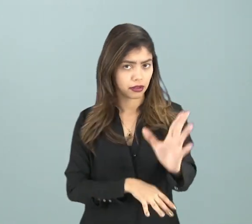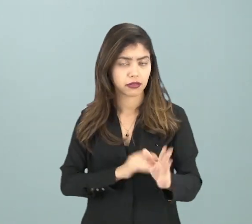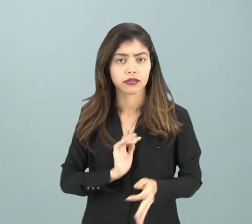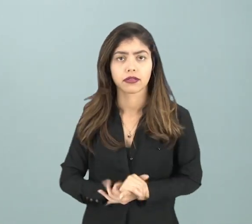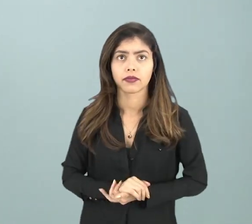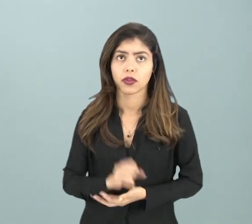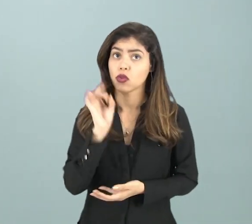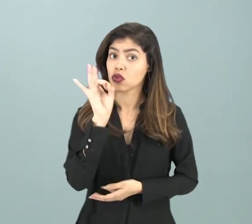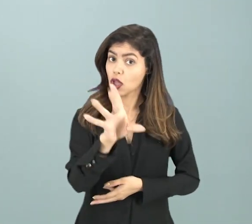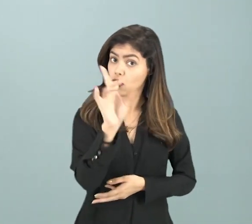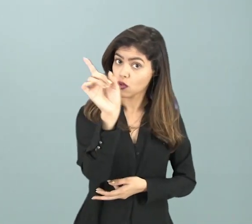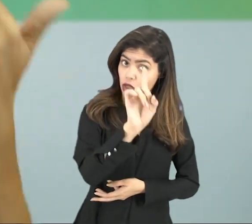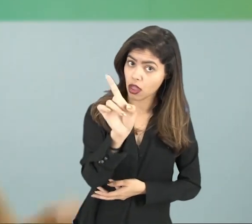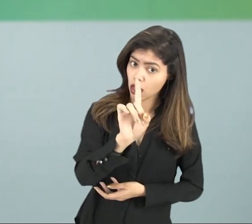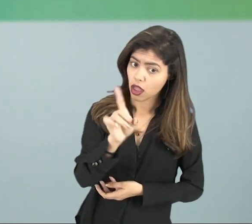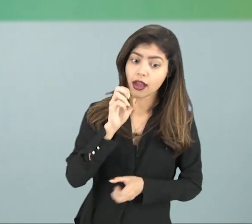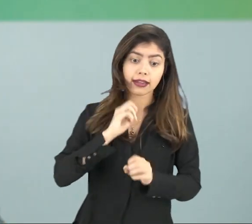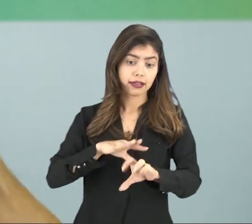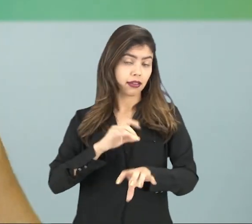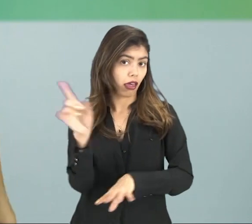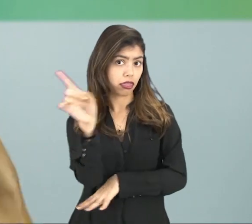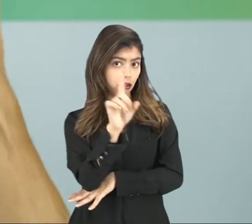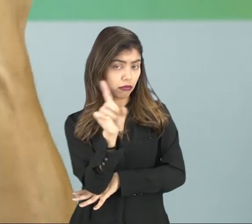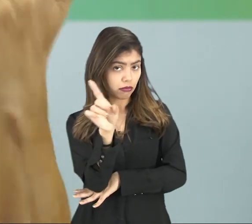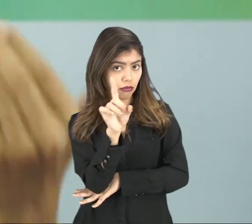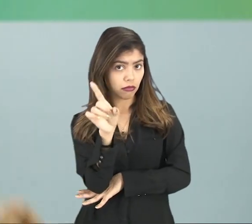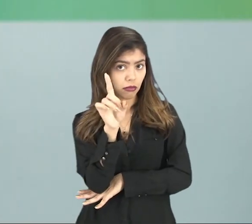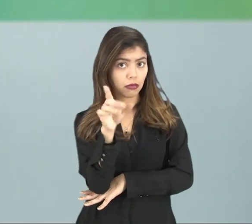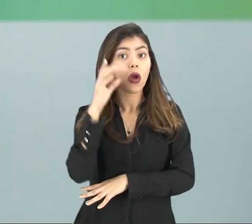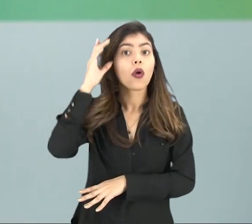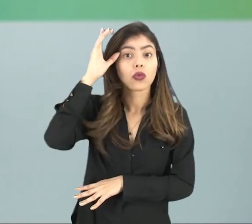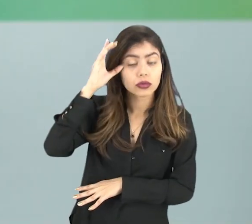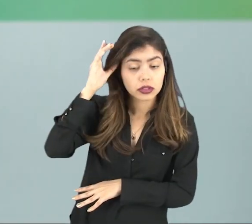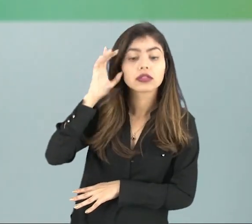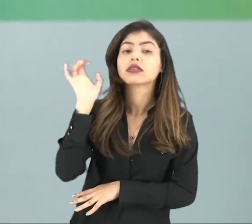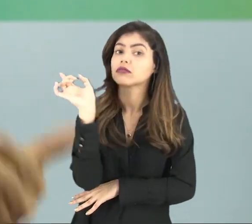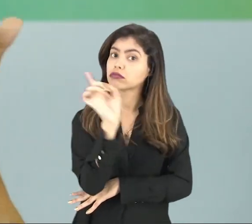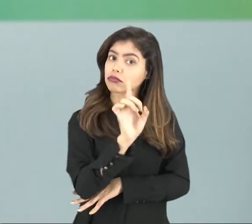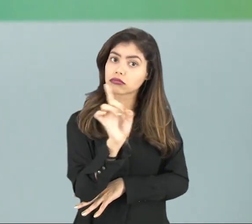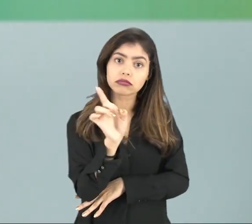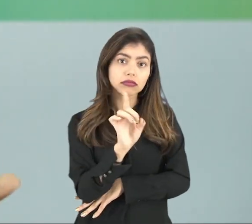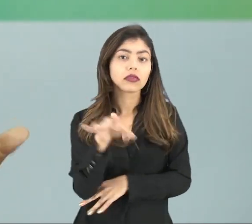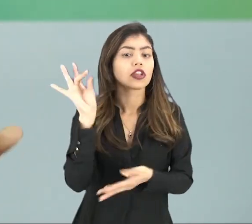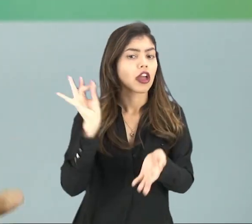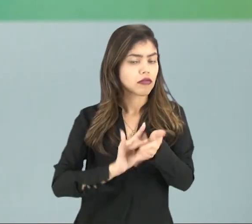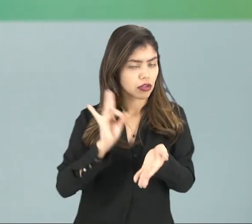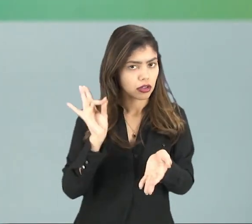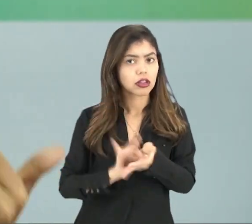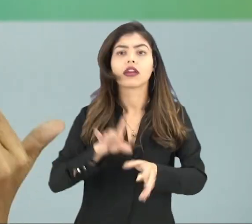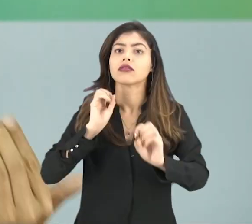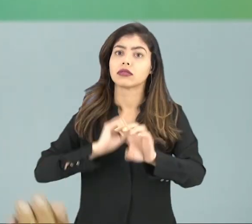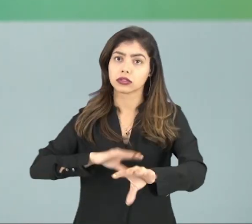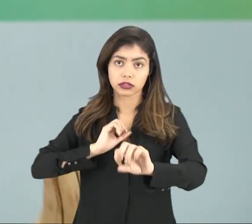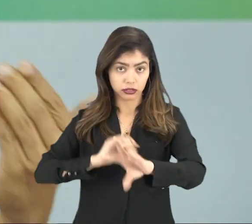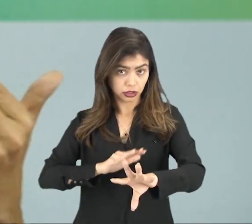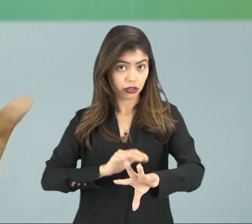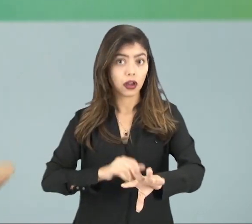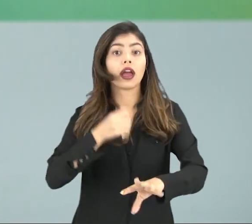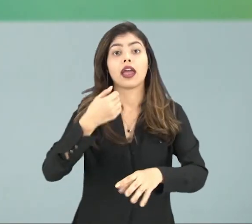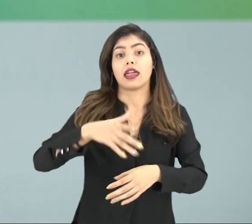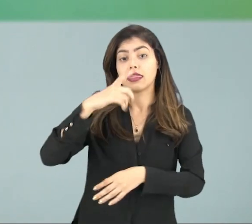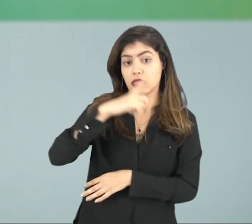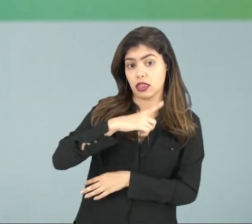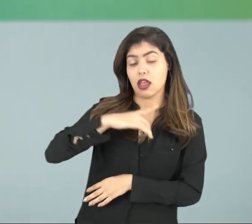Mas não é só educar, não é só conscientizar. A verdadeira educação, a verdadeira